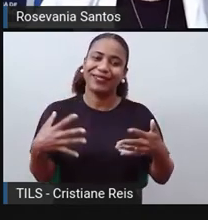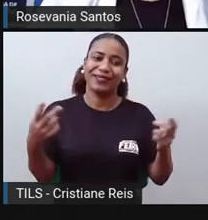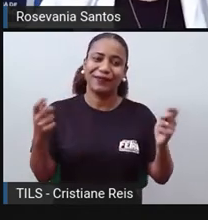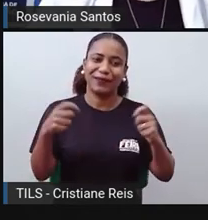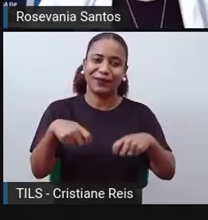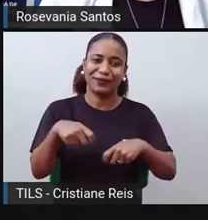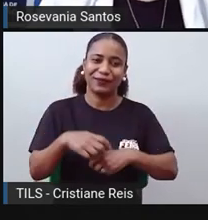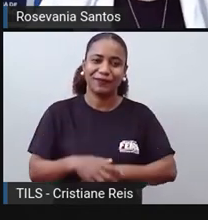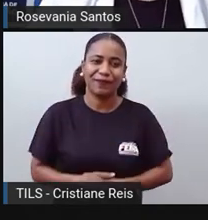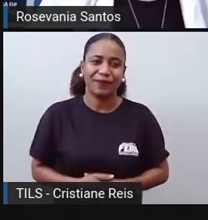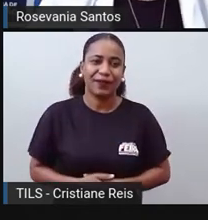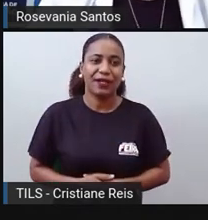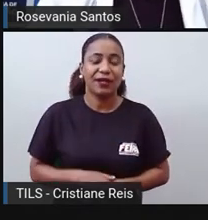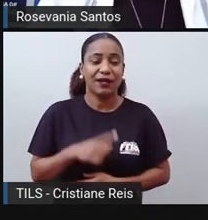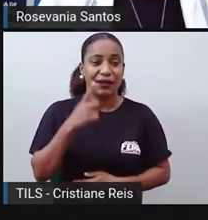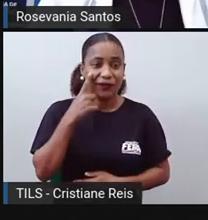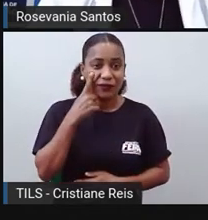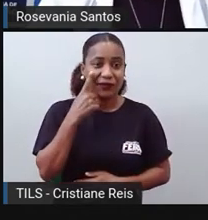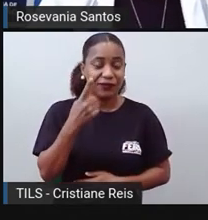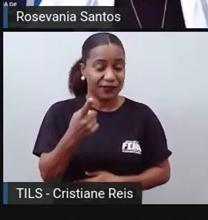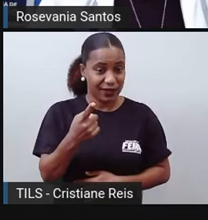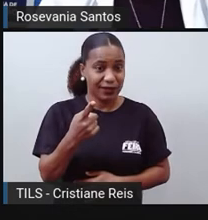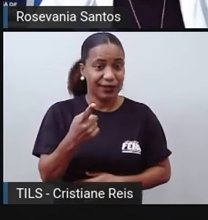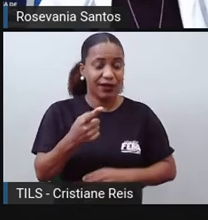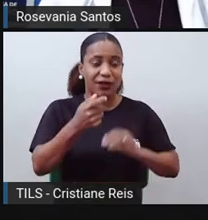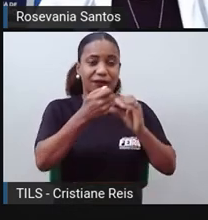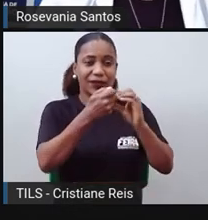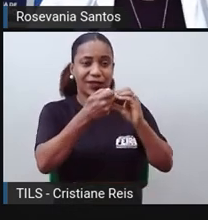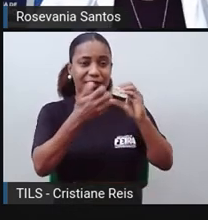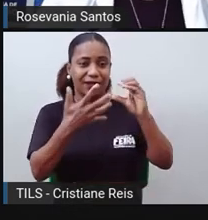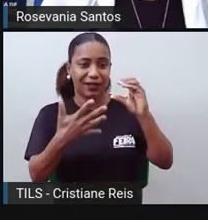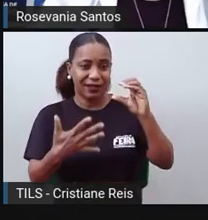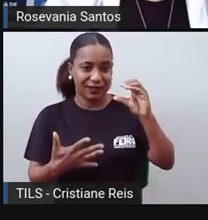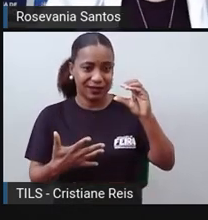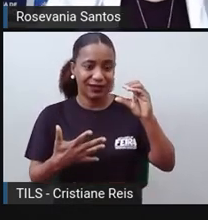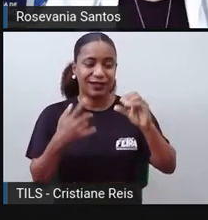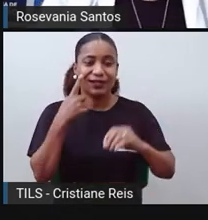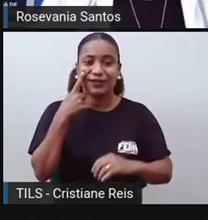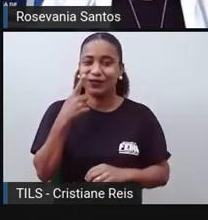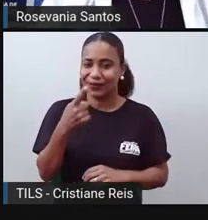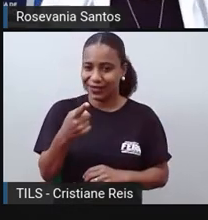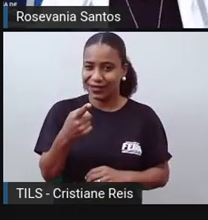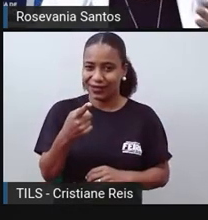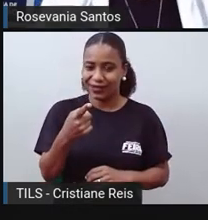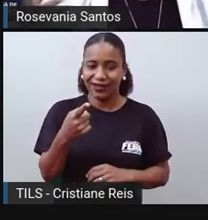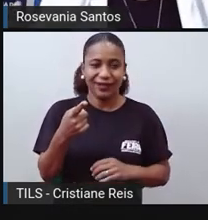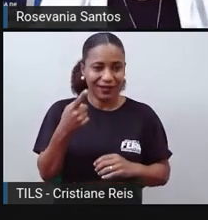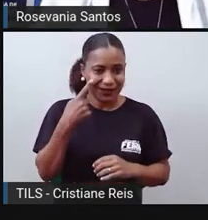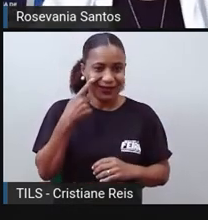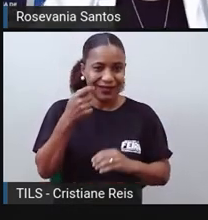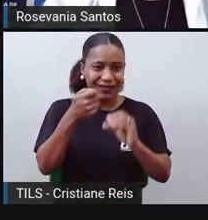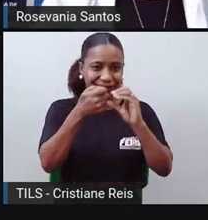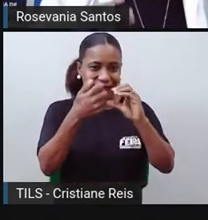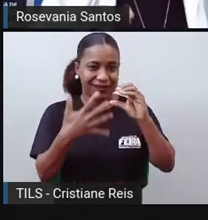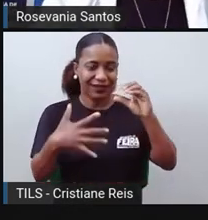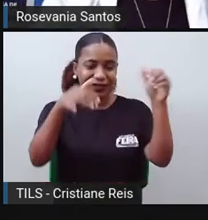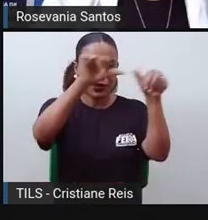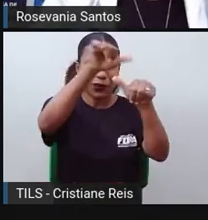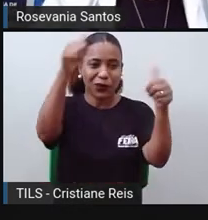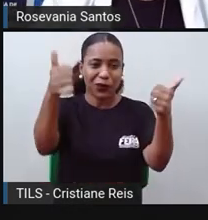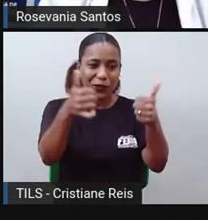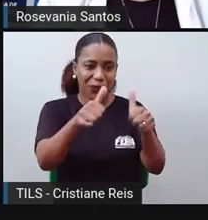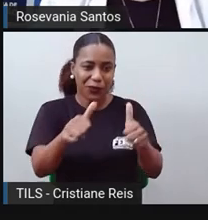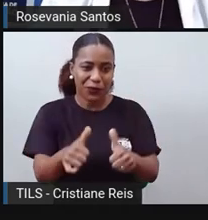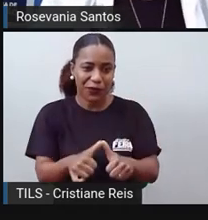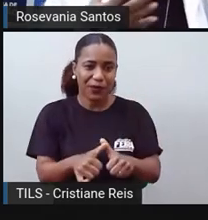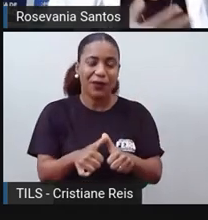aí os aspectos físicos. Esses aspectos físicos, olha o que eu falei para vocês, que normalmente quando a gente vai estudar a Oceania, a gente leva